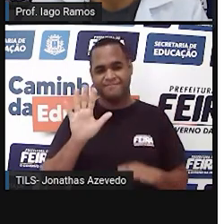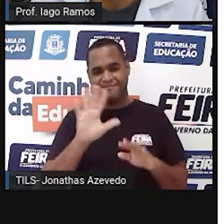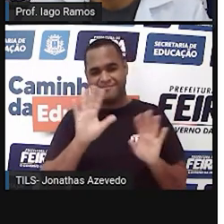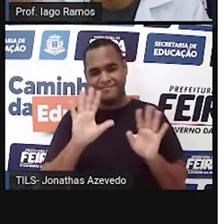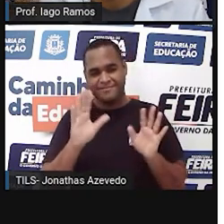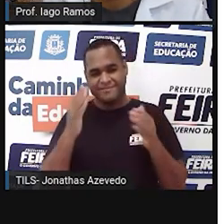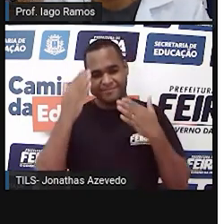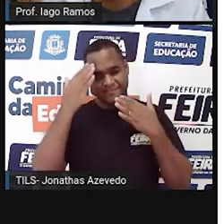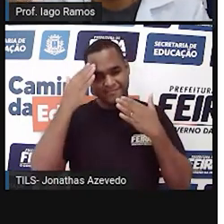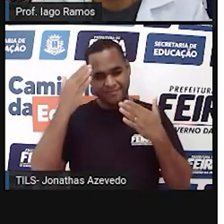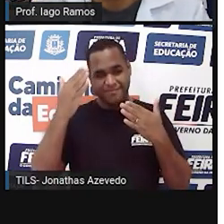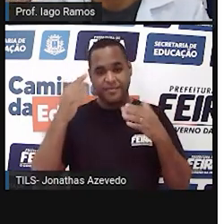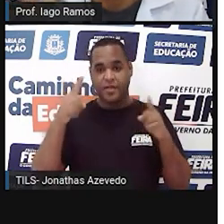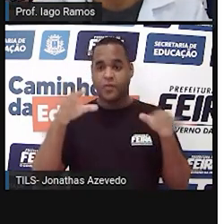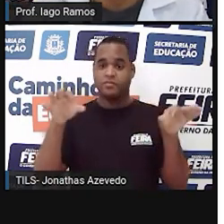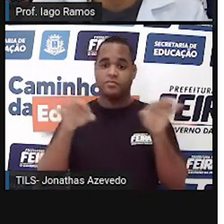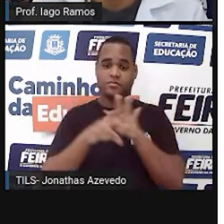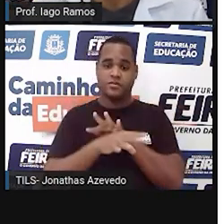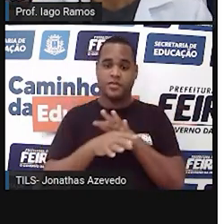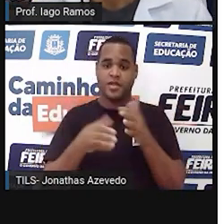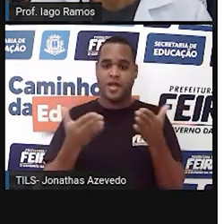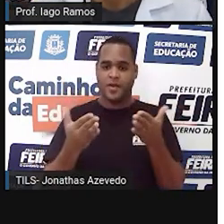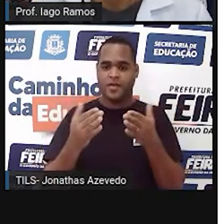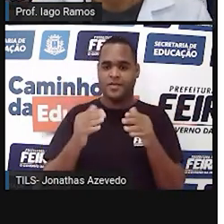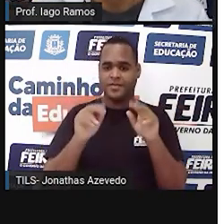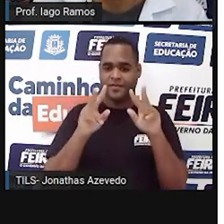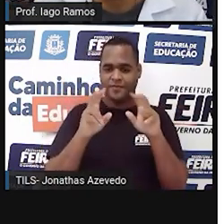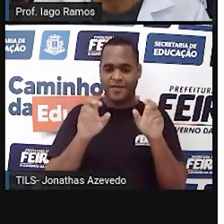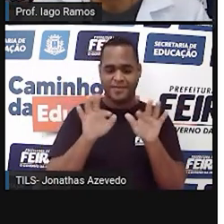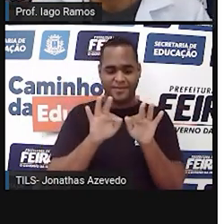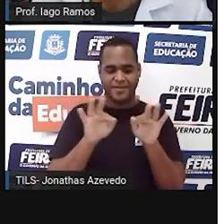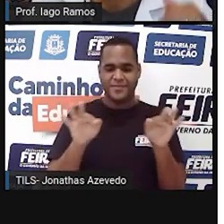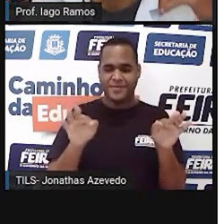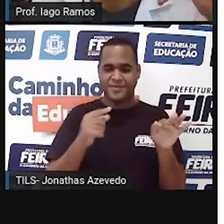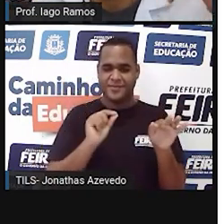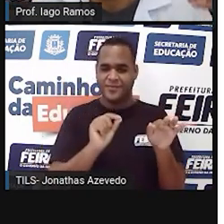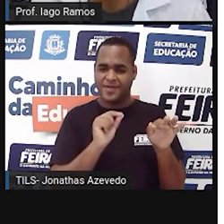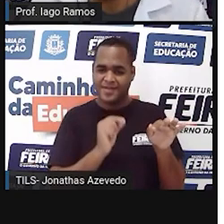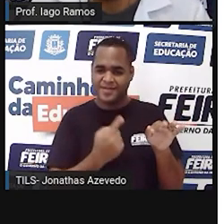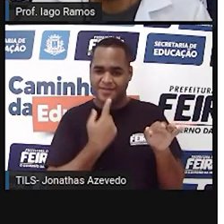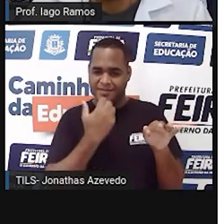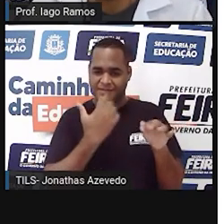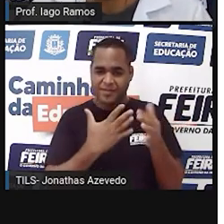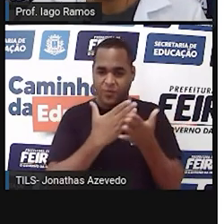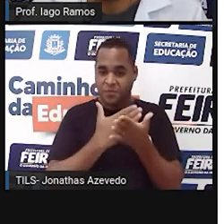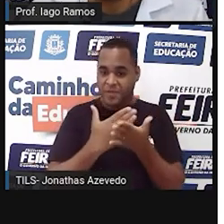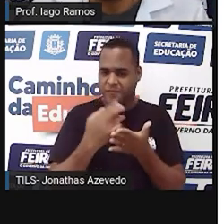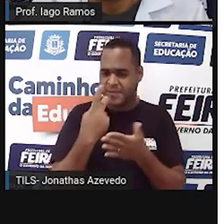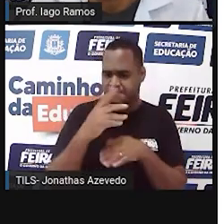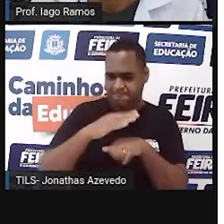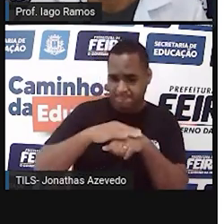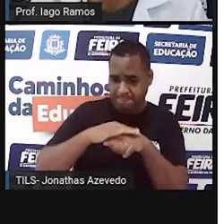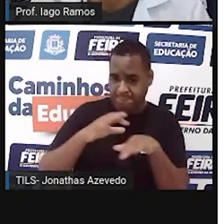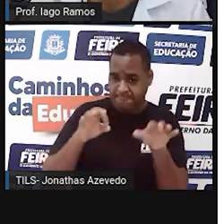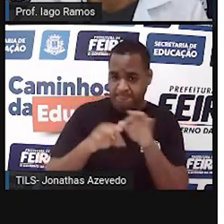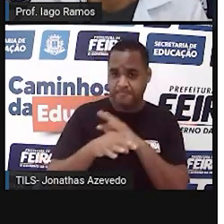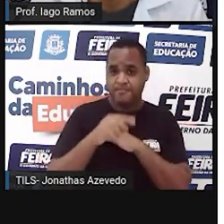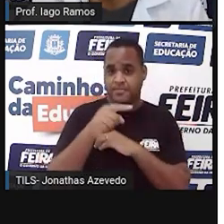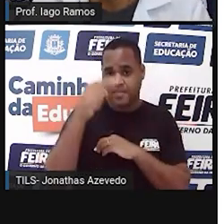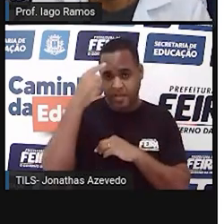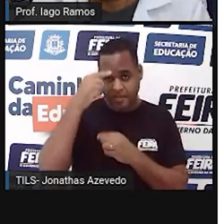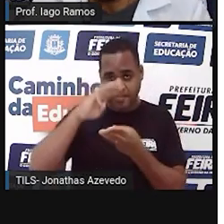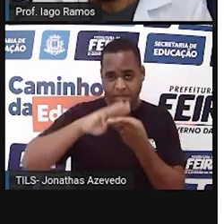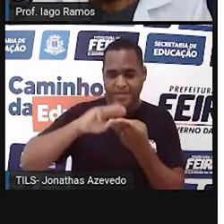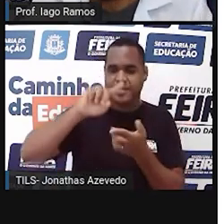próxima, vamos encerrar com a nossa emblemática frase, onde agora eu começo e você termina, matemática